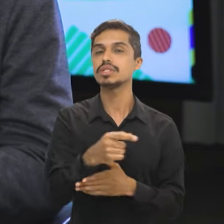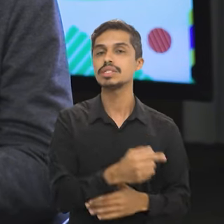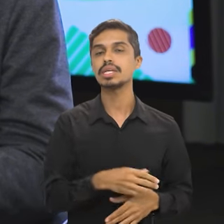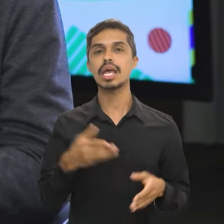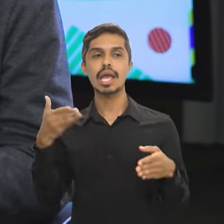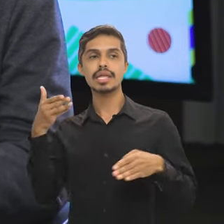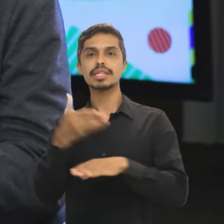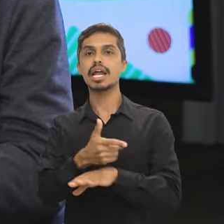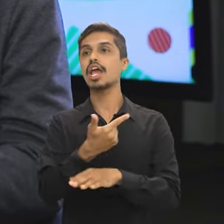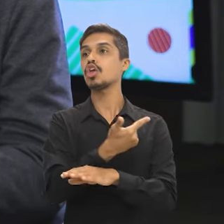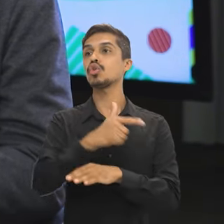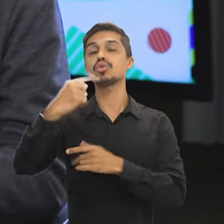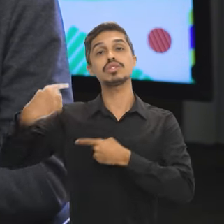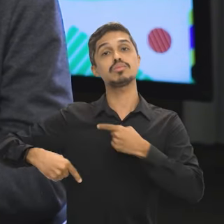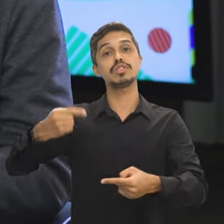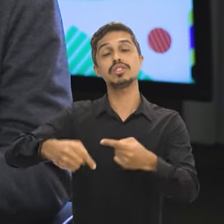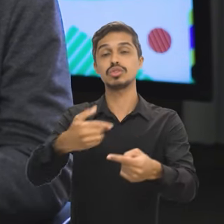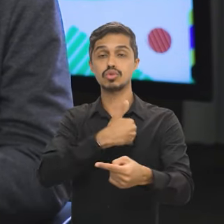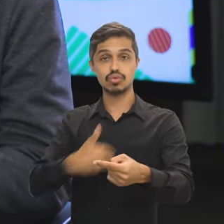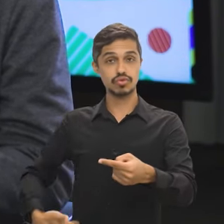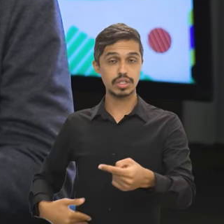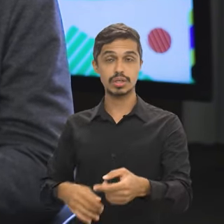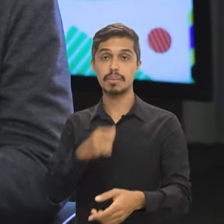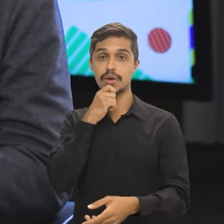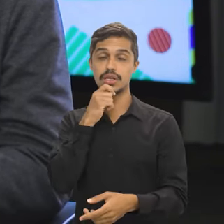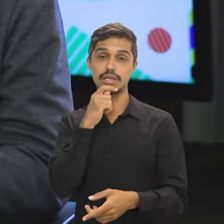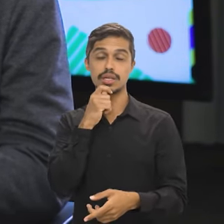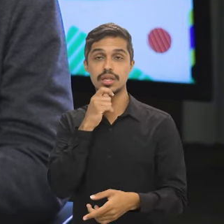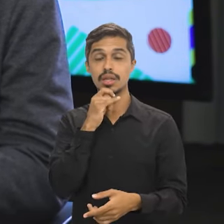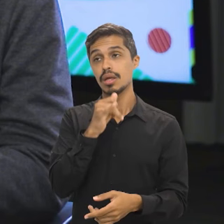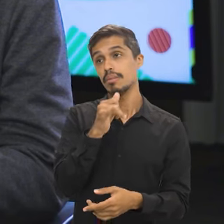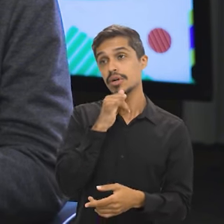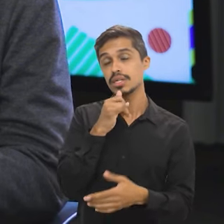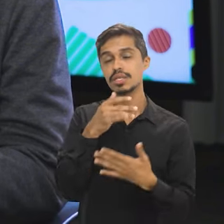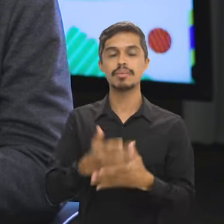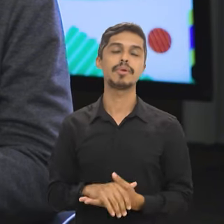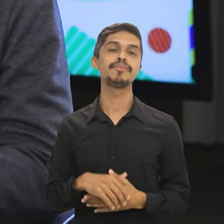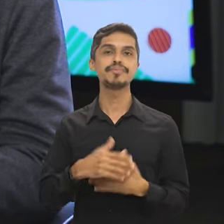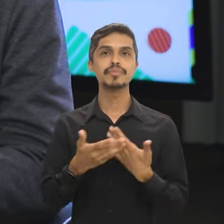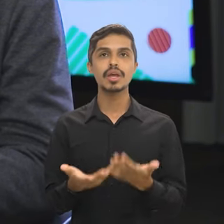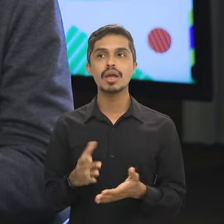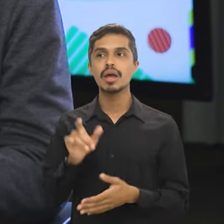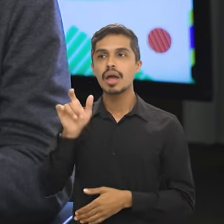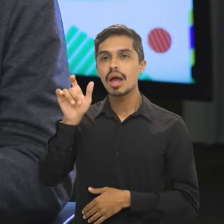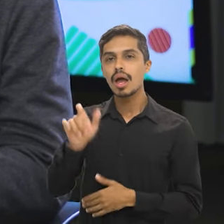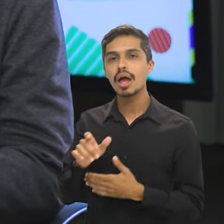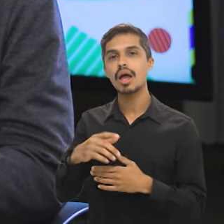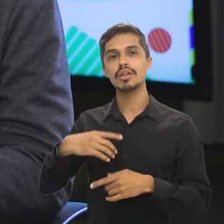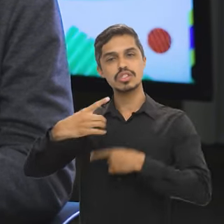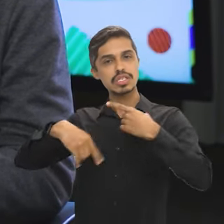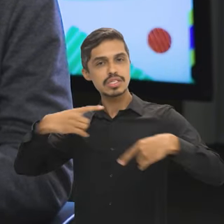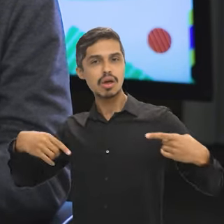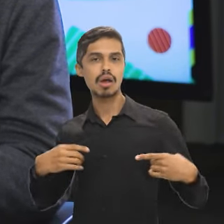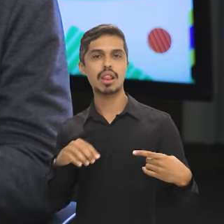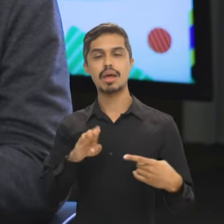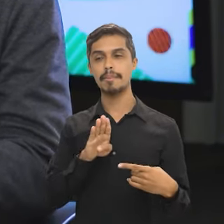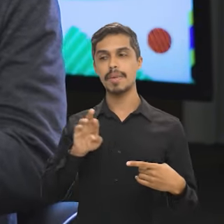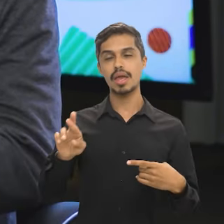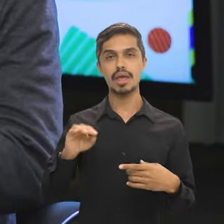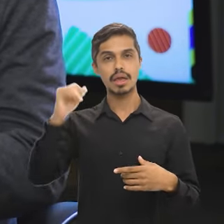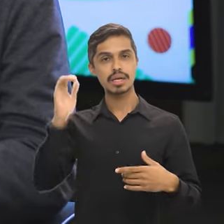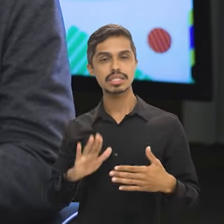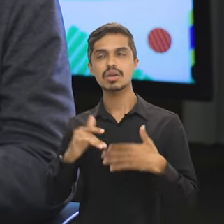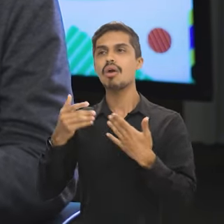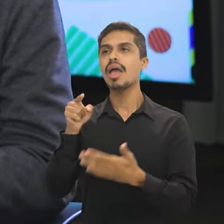políticas públicas, não só o concurso nacional. Por exemplo, o programa Desenrola, que era destinado a pessoas que tinham dívidas com